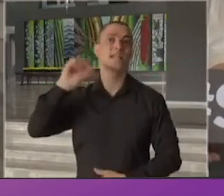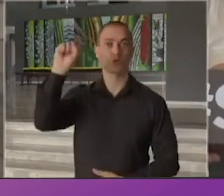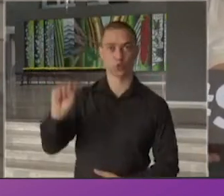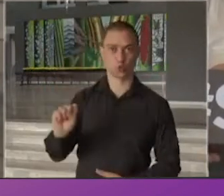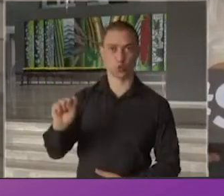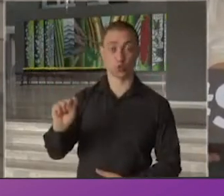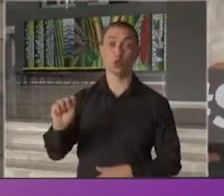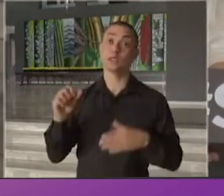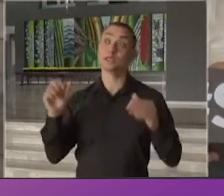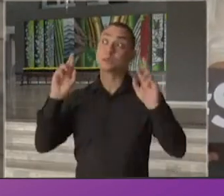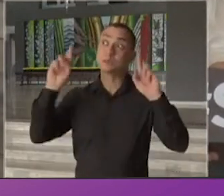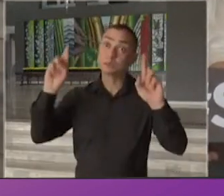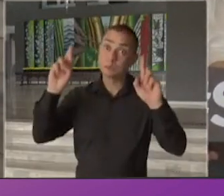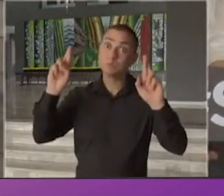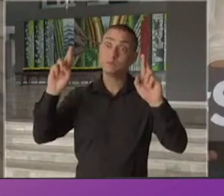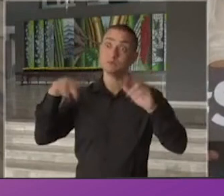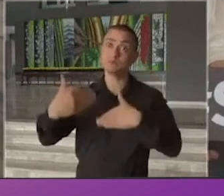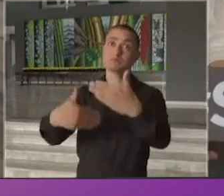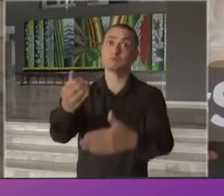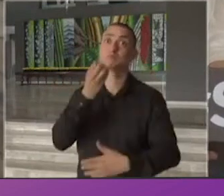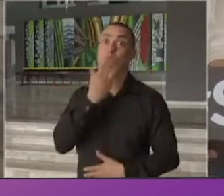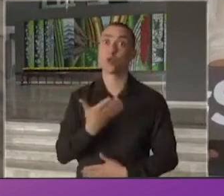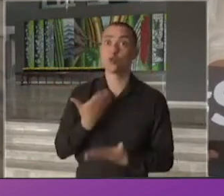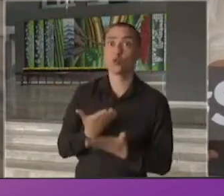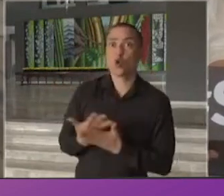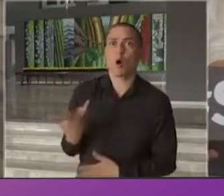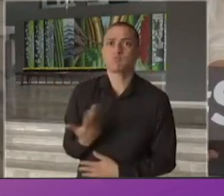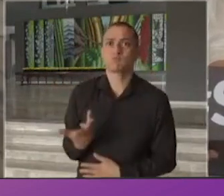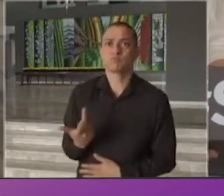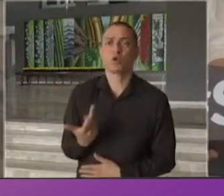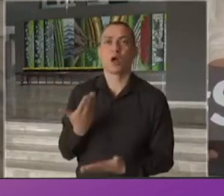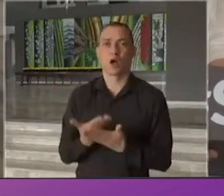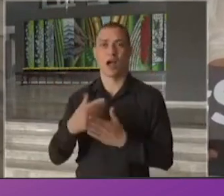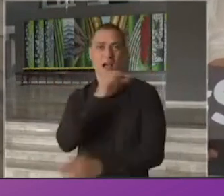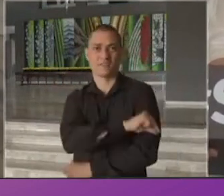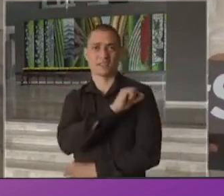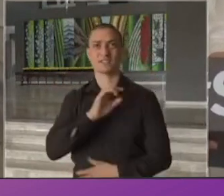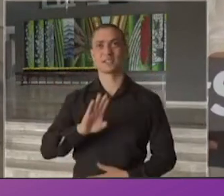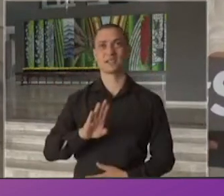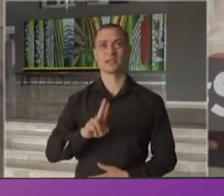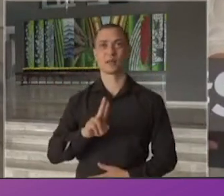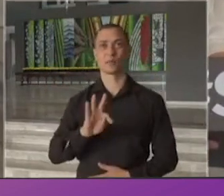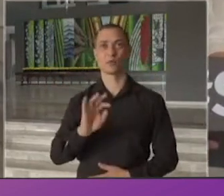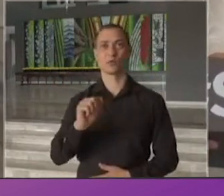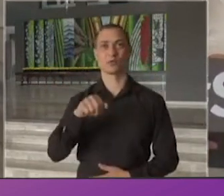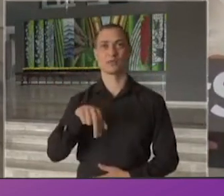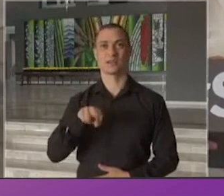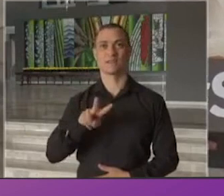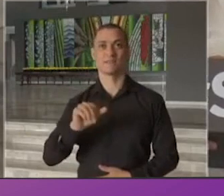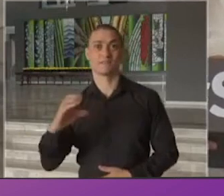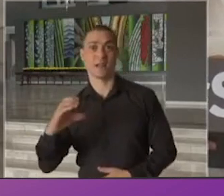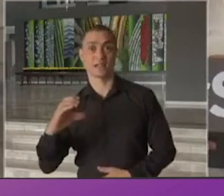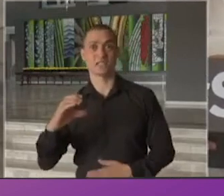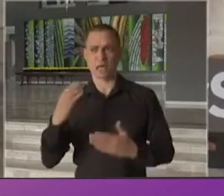e espero que dê frutos em relação à velocidade do estudo da Butanvac. Quer dizer, com esses dados, nós poderemos concluir